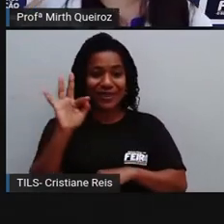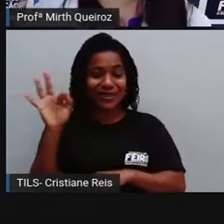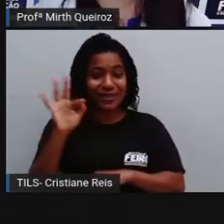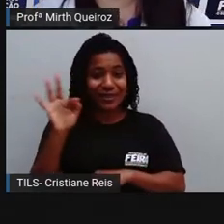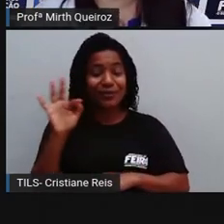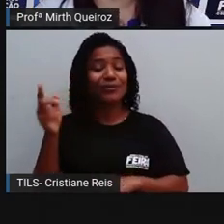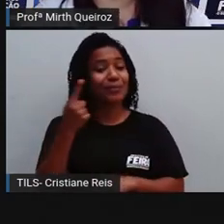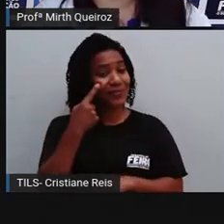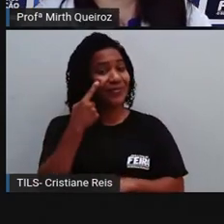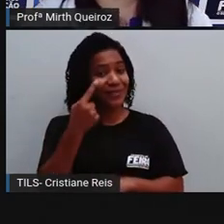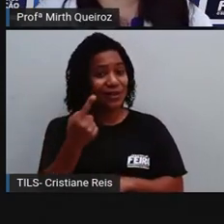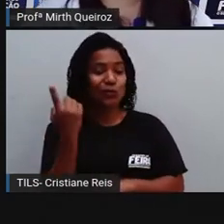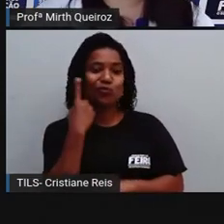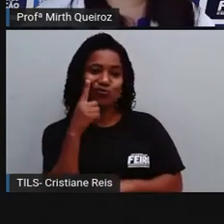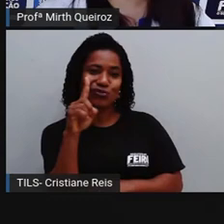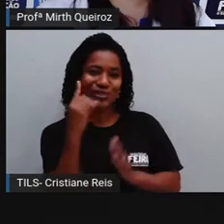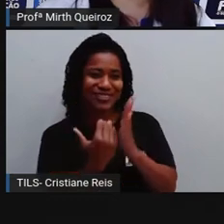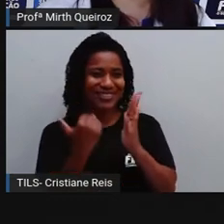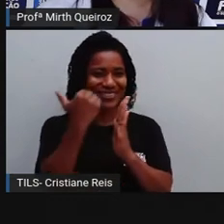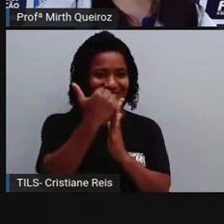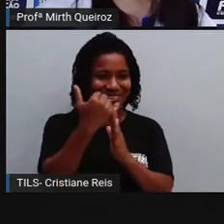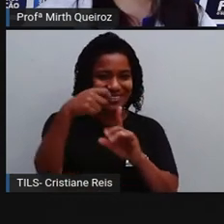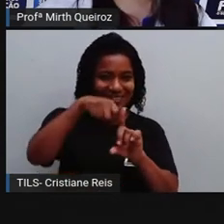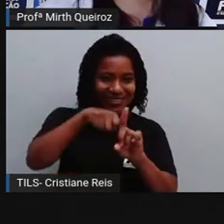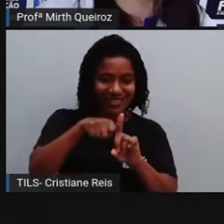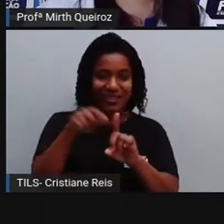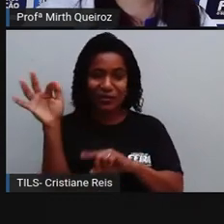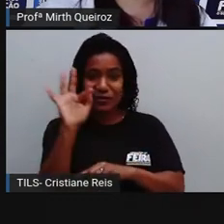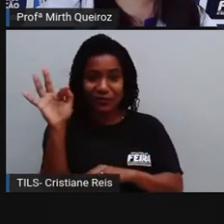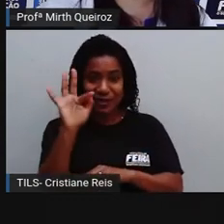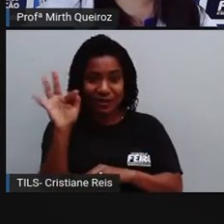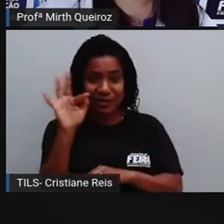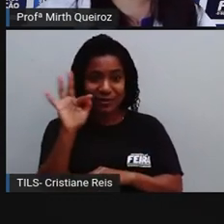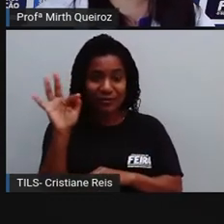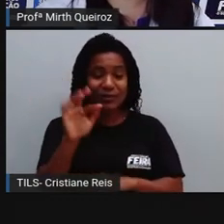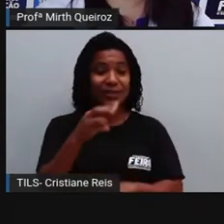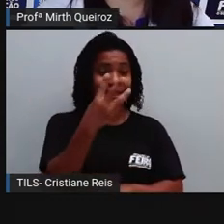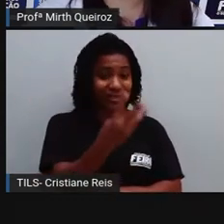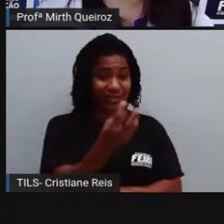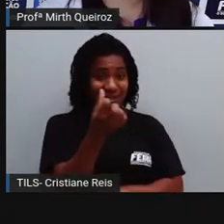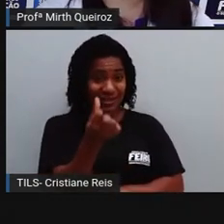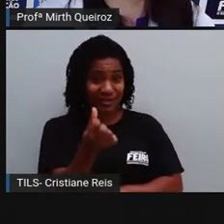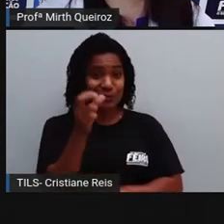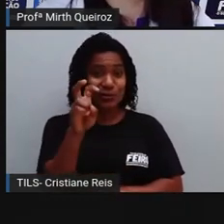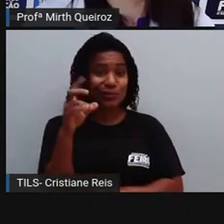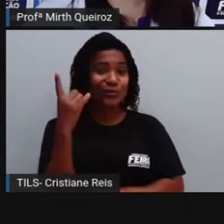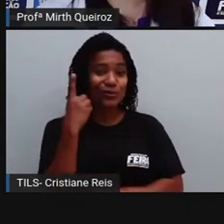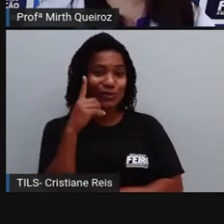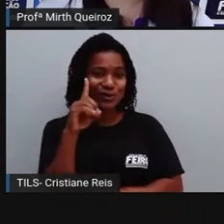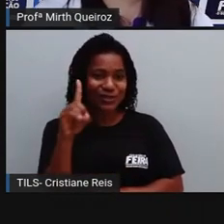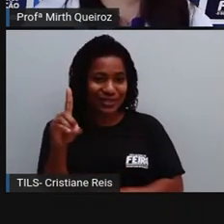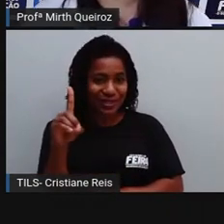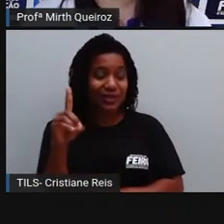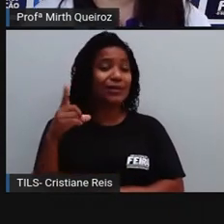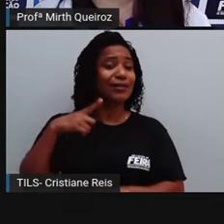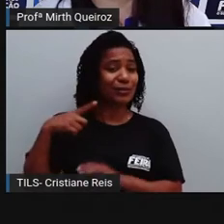apresenta um dia a mais. Ao invés de ter 365 dias o ano, nós temos